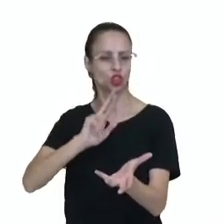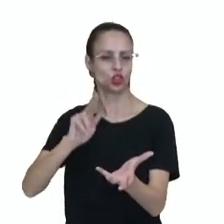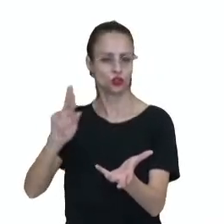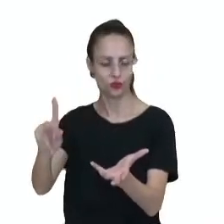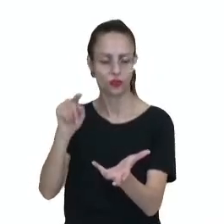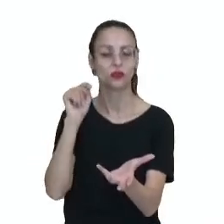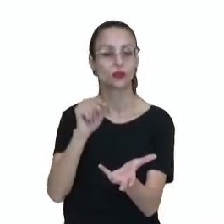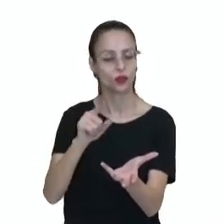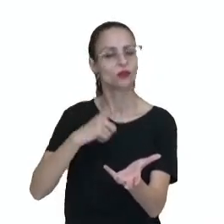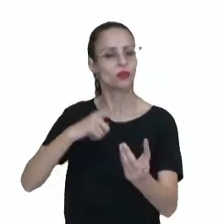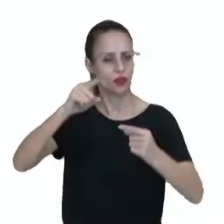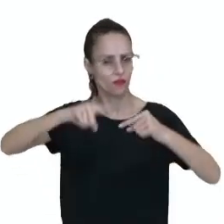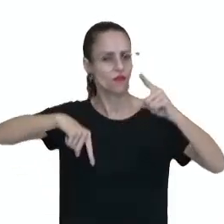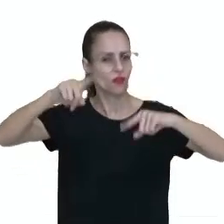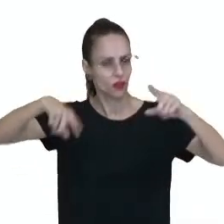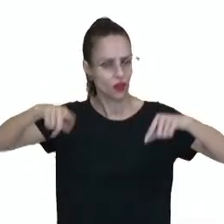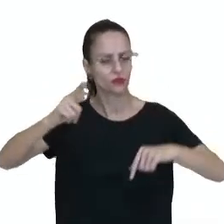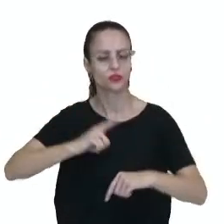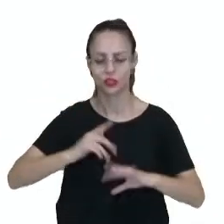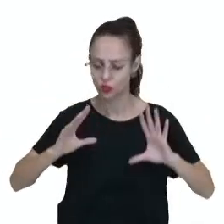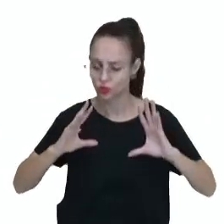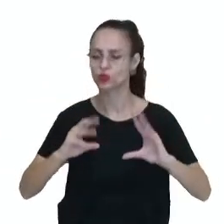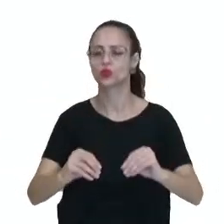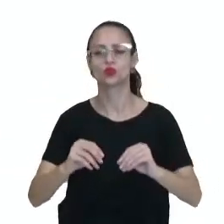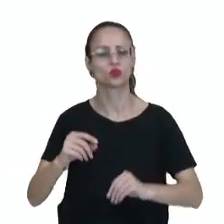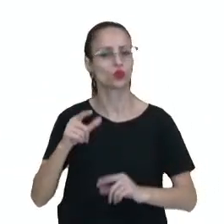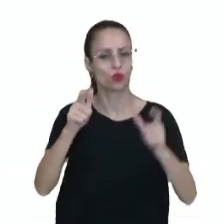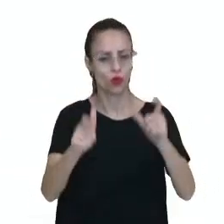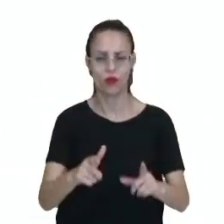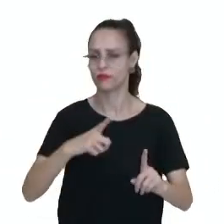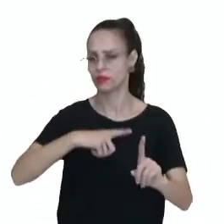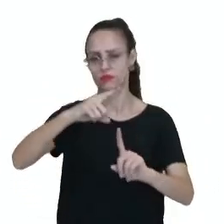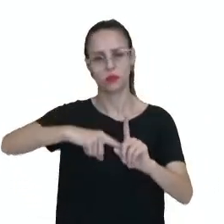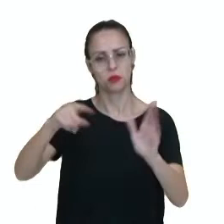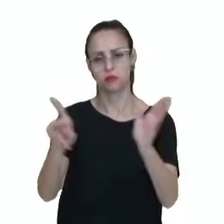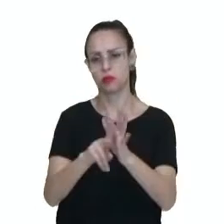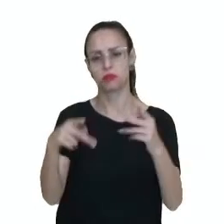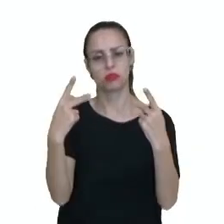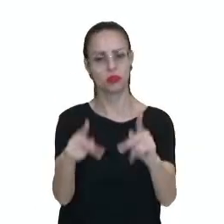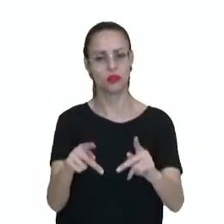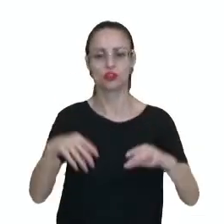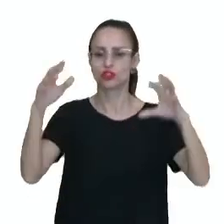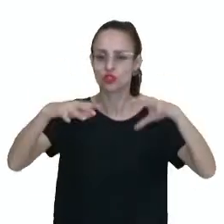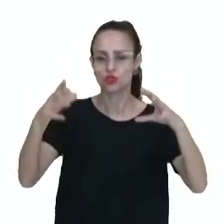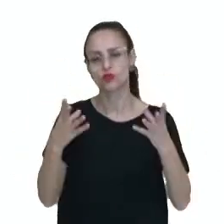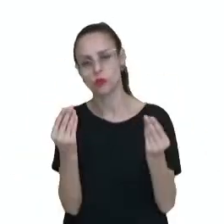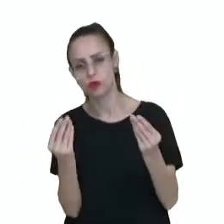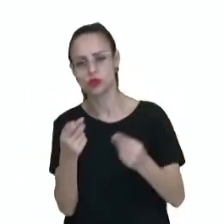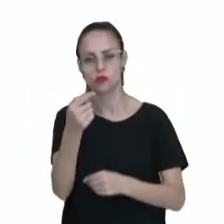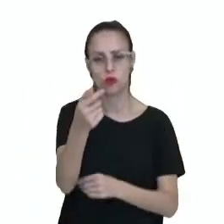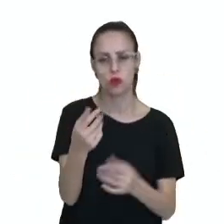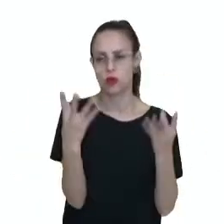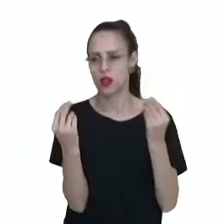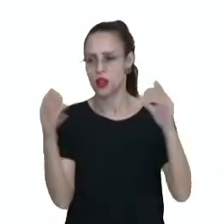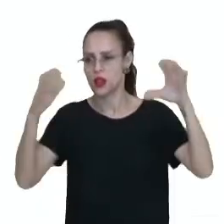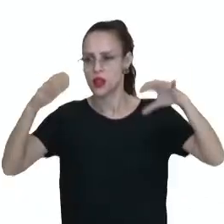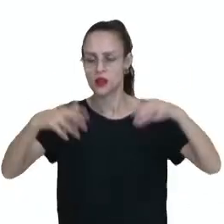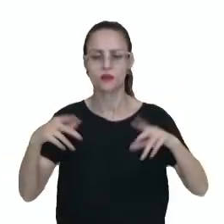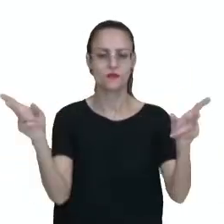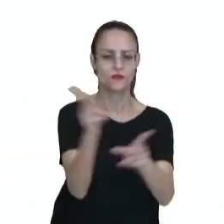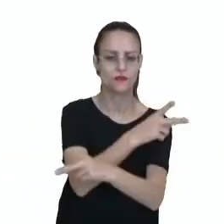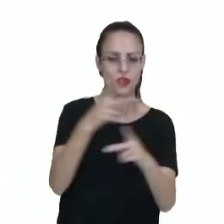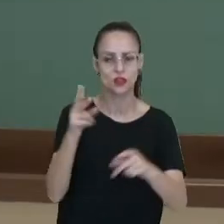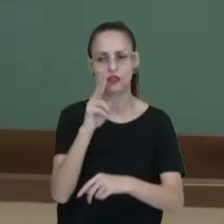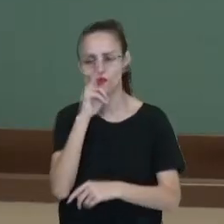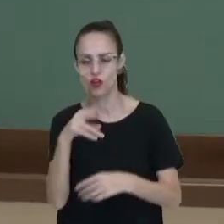essas variáveis, ok? Toda região tem a sua temperatura. A chuva pouca muito, bastante, ventos